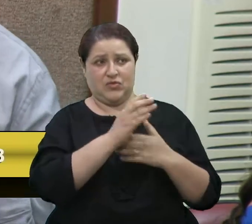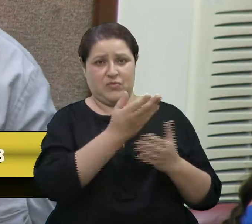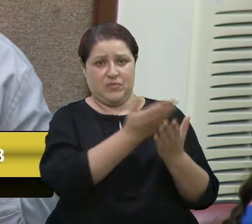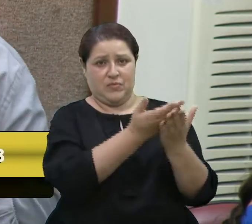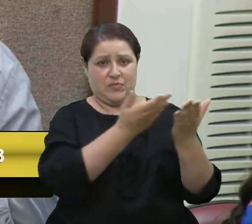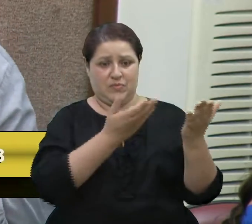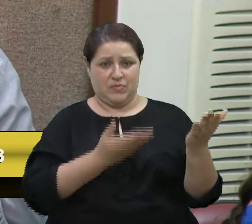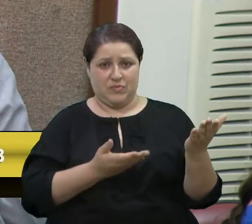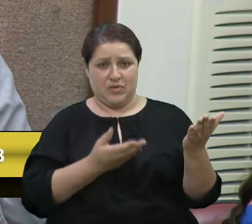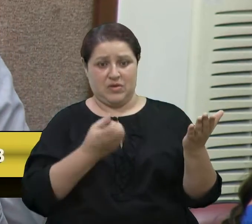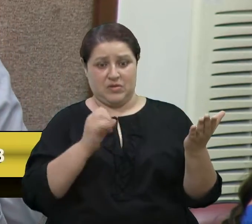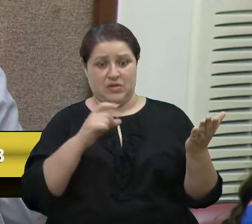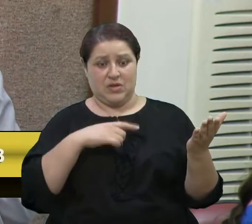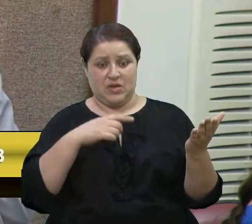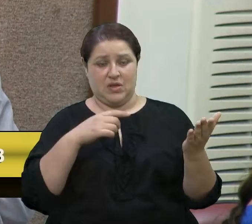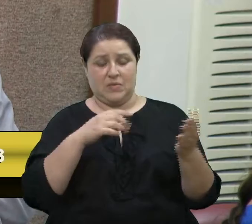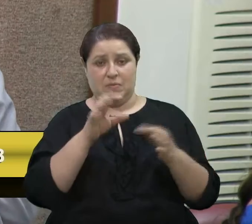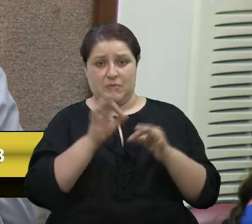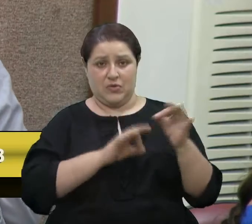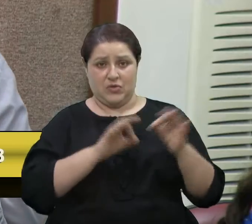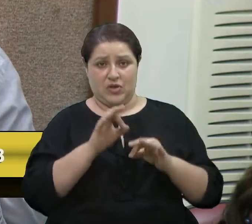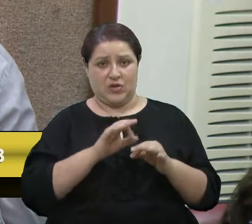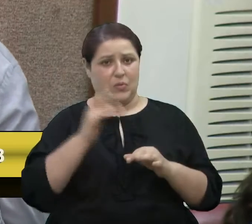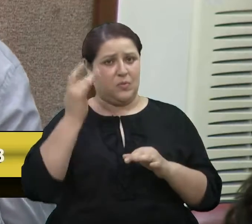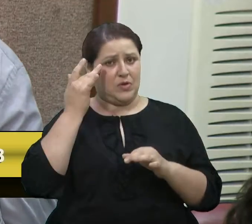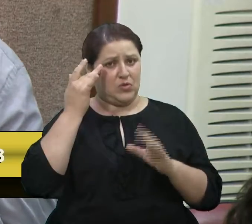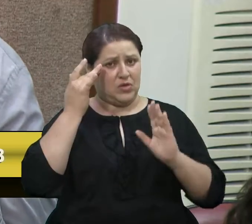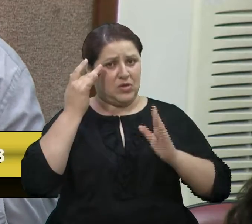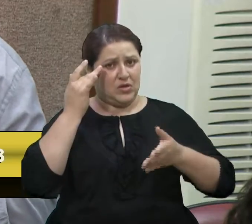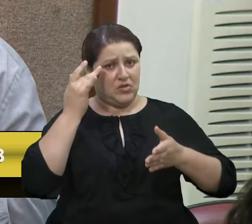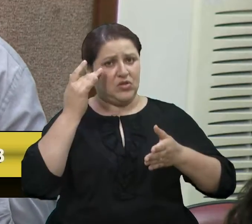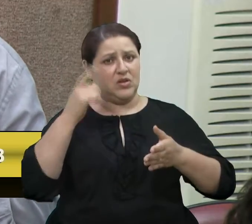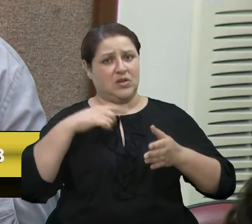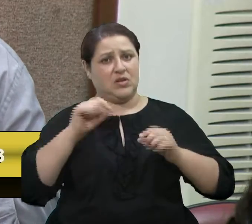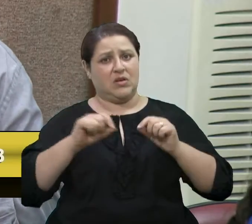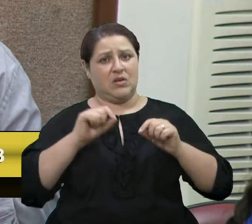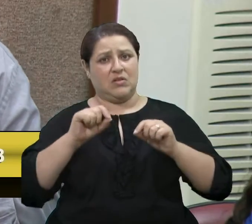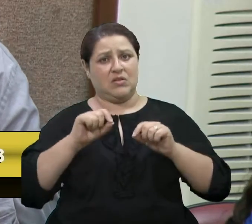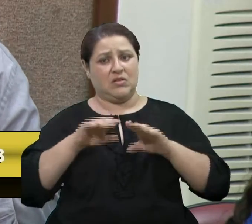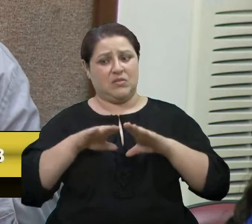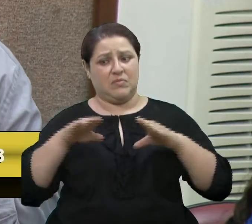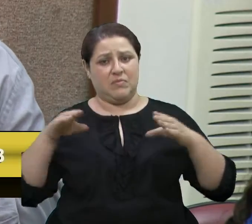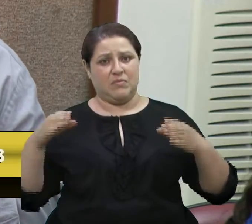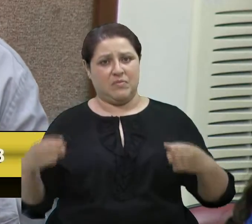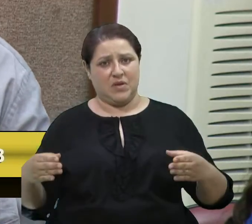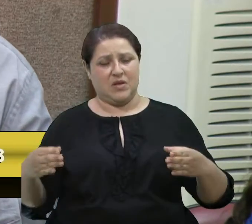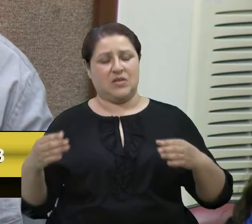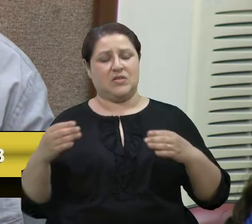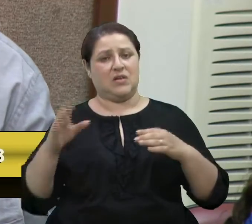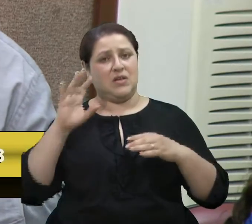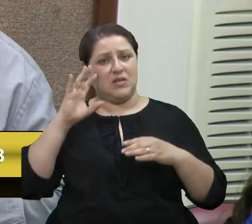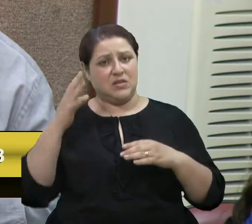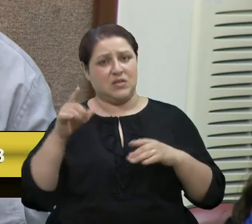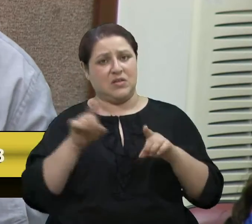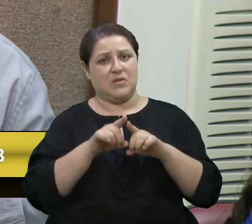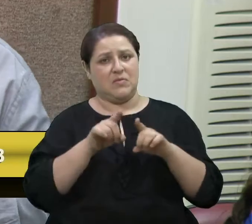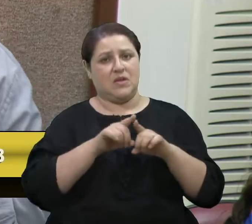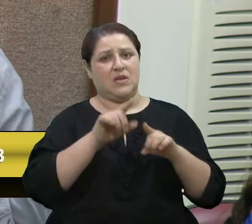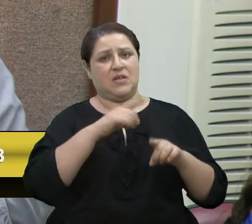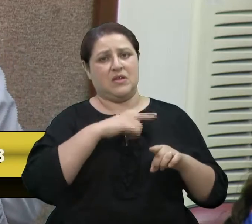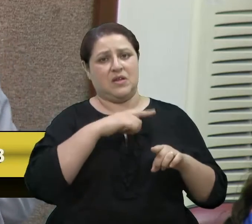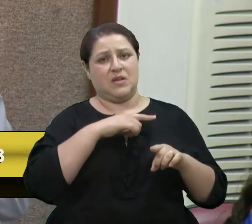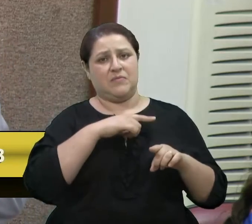se o projeto estiver maduro, quem vai decidir, junto todos à mesa, mas a assessoria legislativa, se dizer que o projeto está maduro,